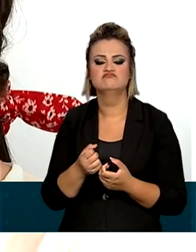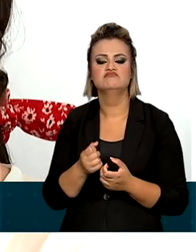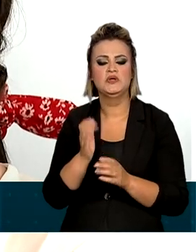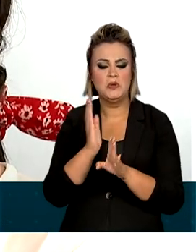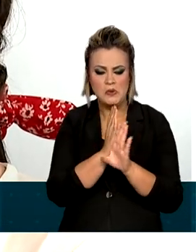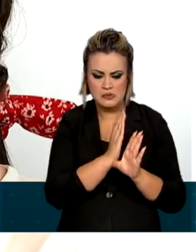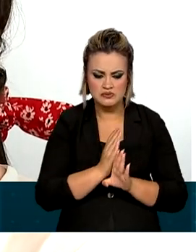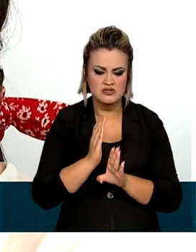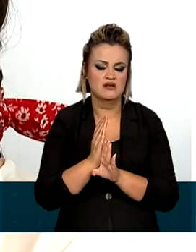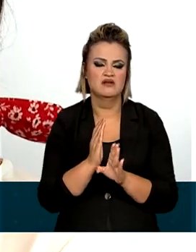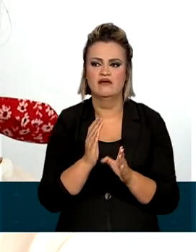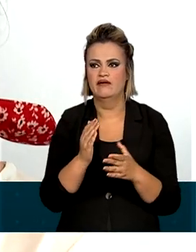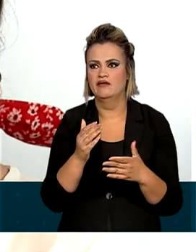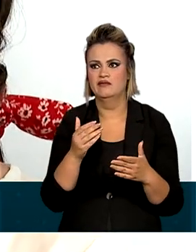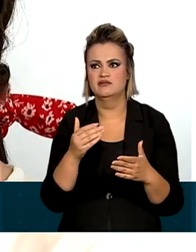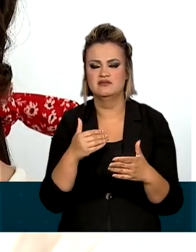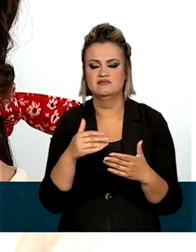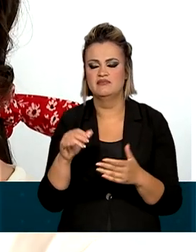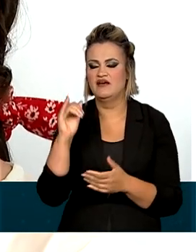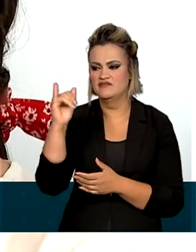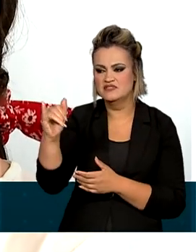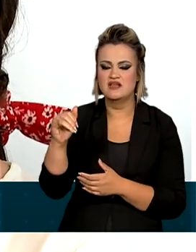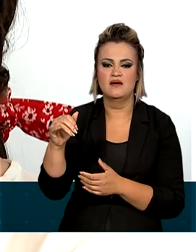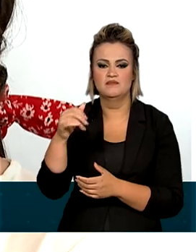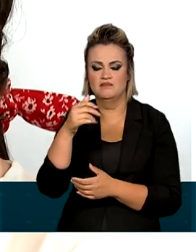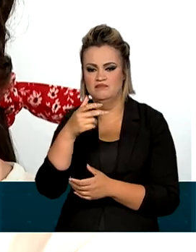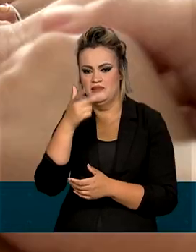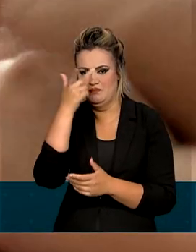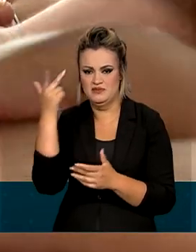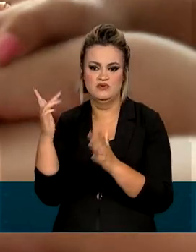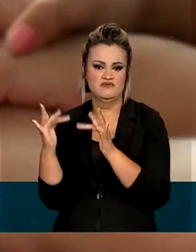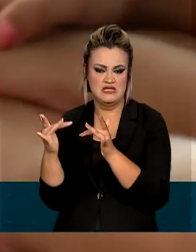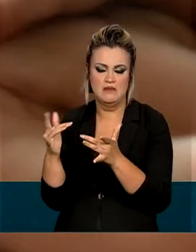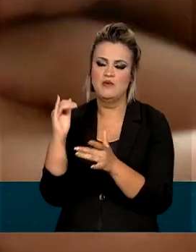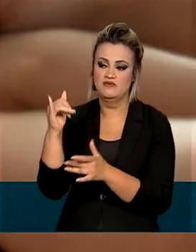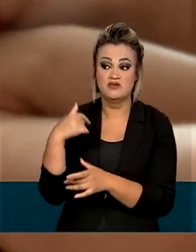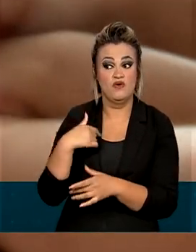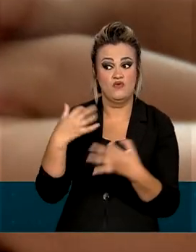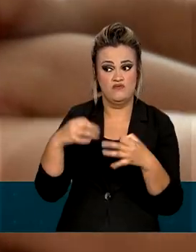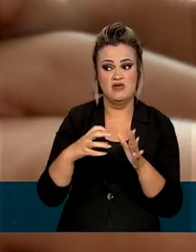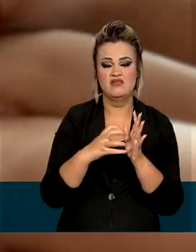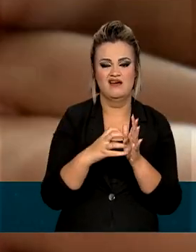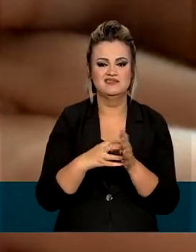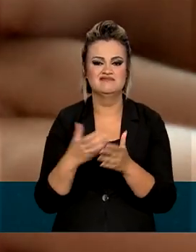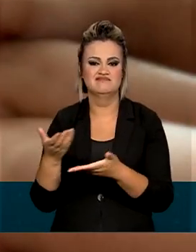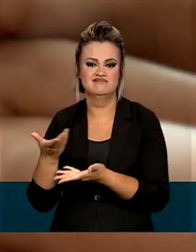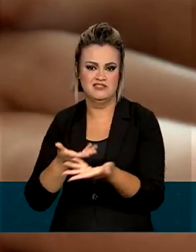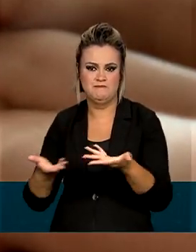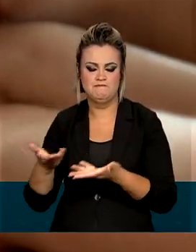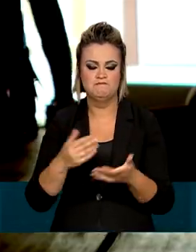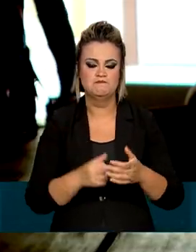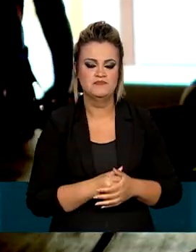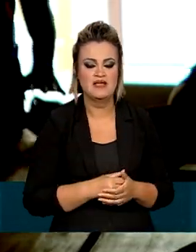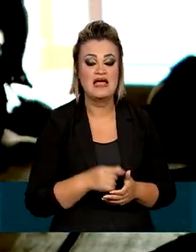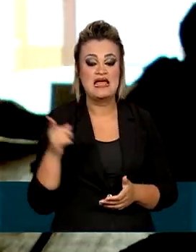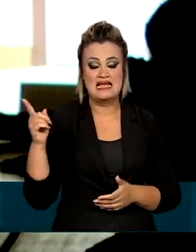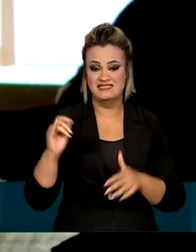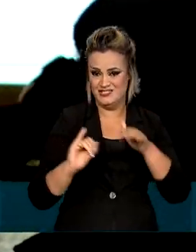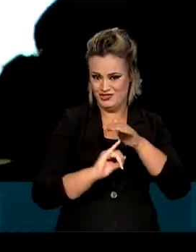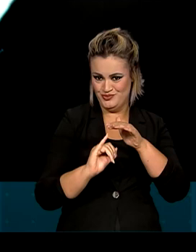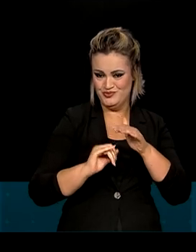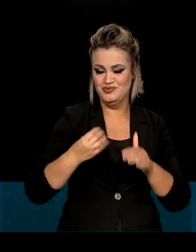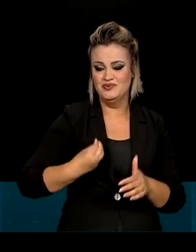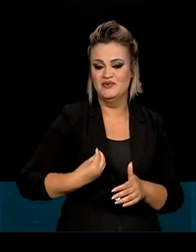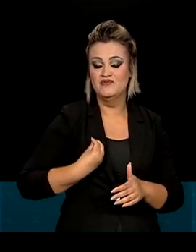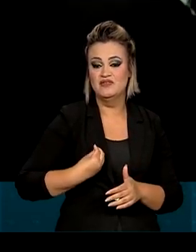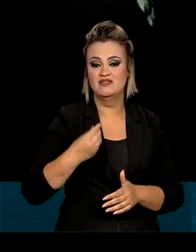do diagnóstico, seja para companheiro, companheira ou para alguém da... Esse Instituto Vida Positiva, no Distrito Federal, atua desde